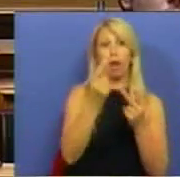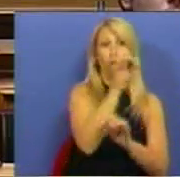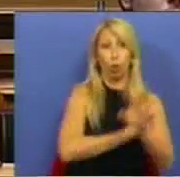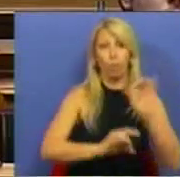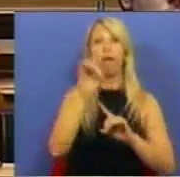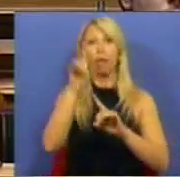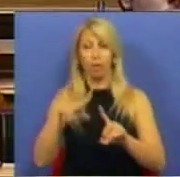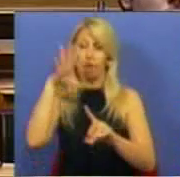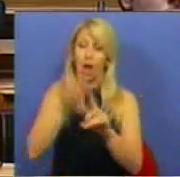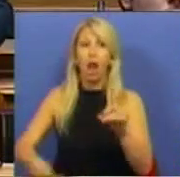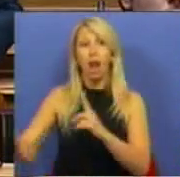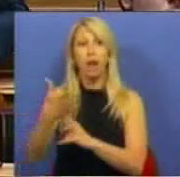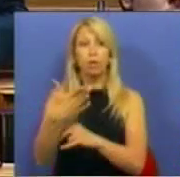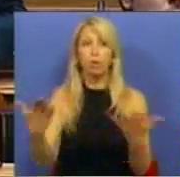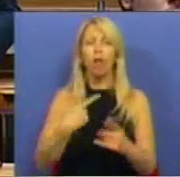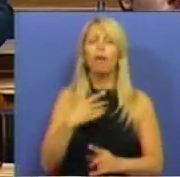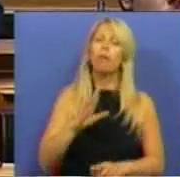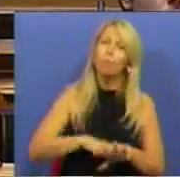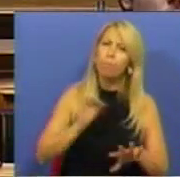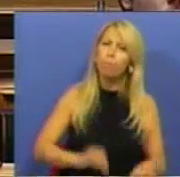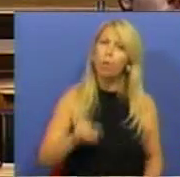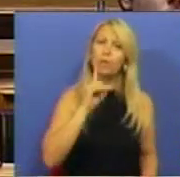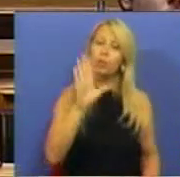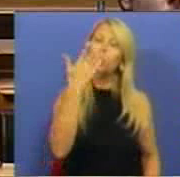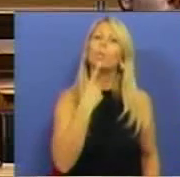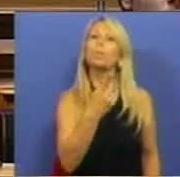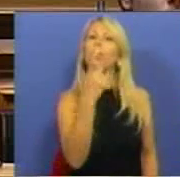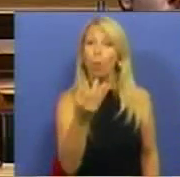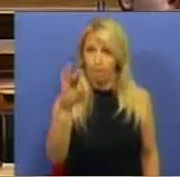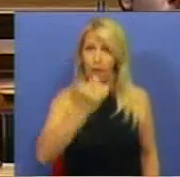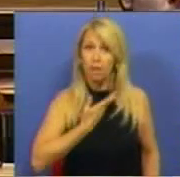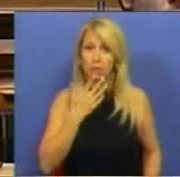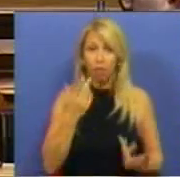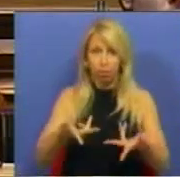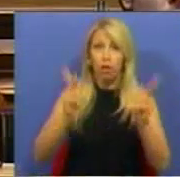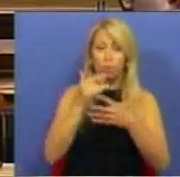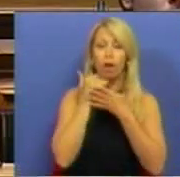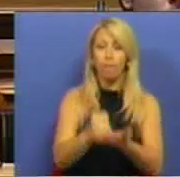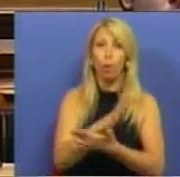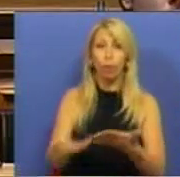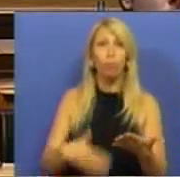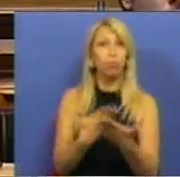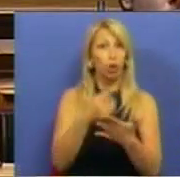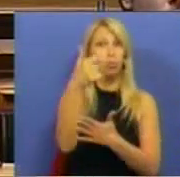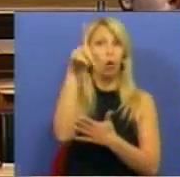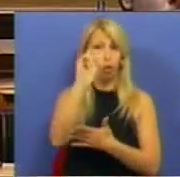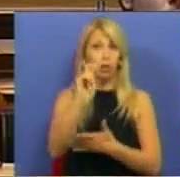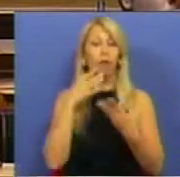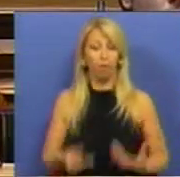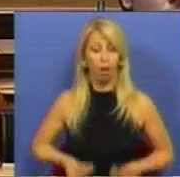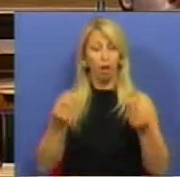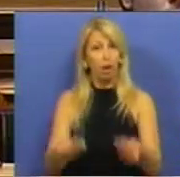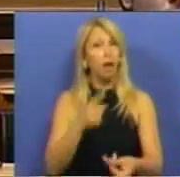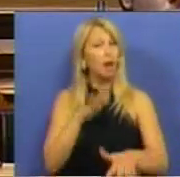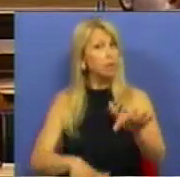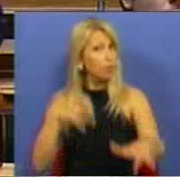Portanto, a primeira questão que gostaria de lhe deixar é se o PSD está disponível para apoiar a proposta que o Bloco de Esquerda irá submeter a esta